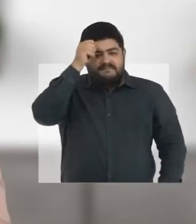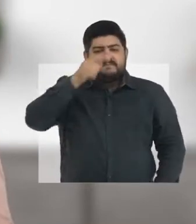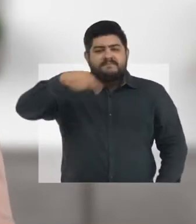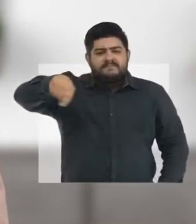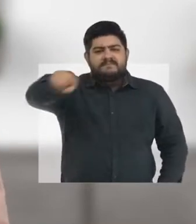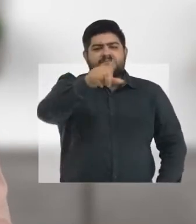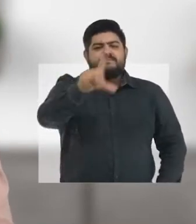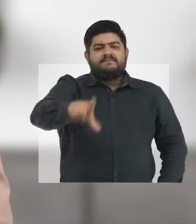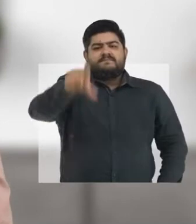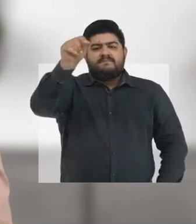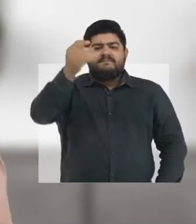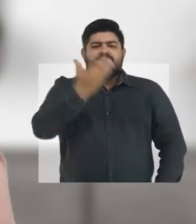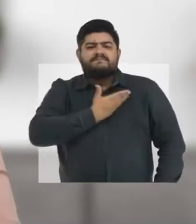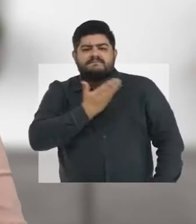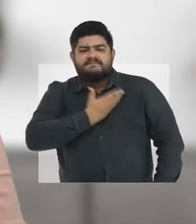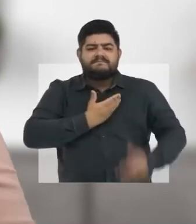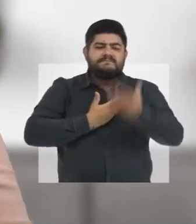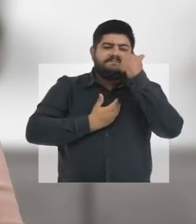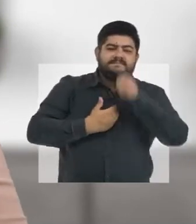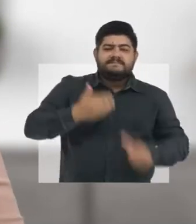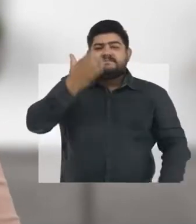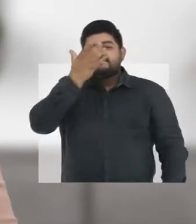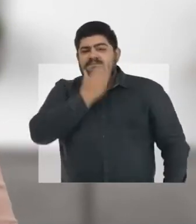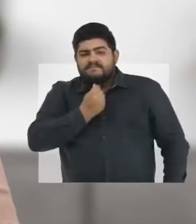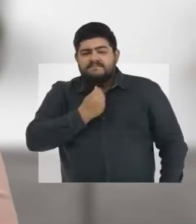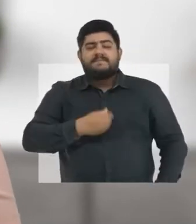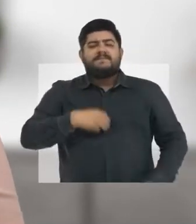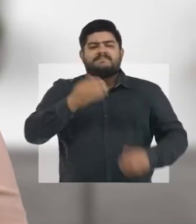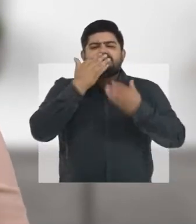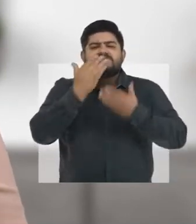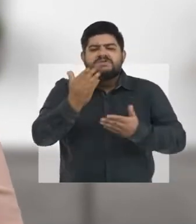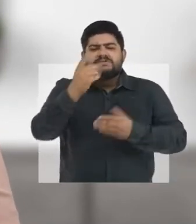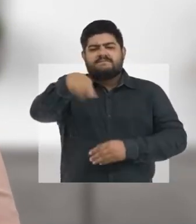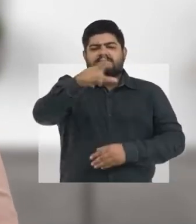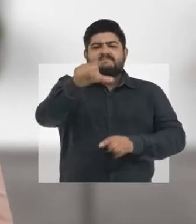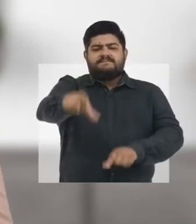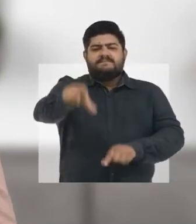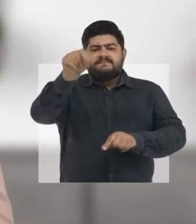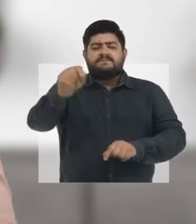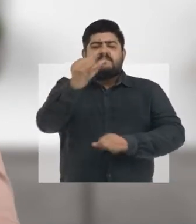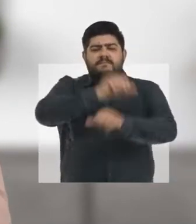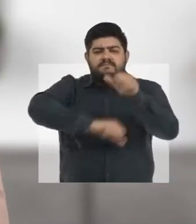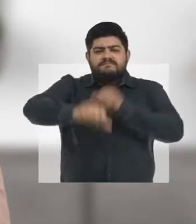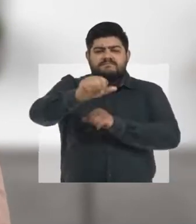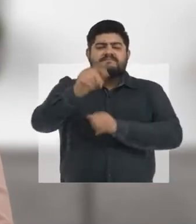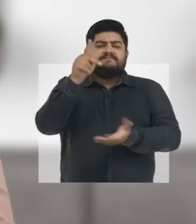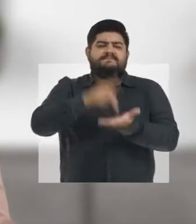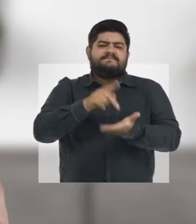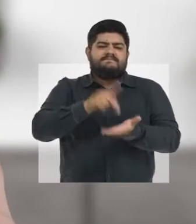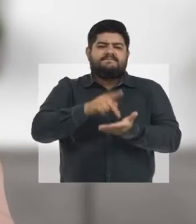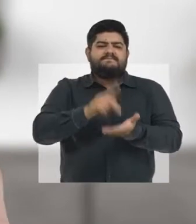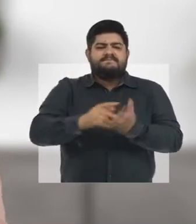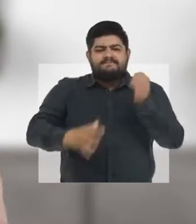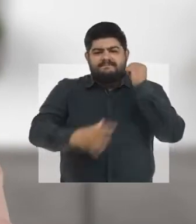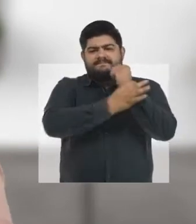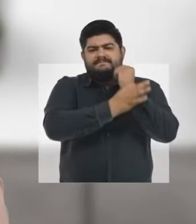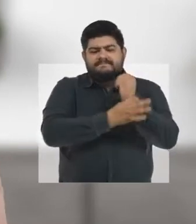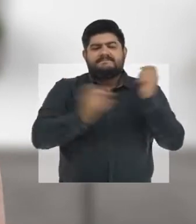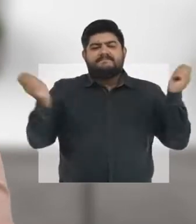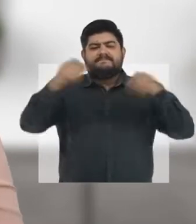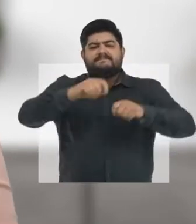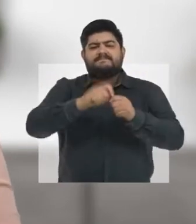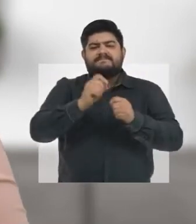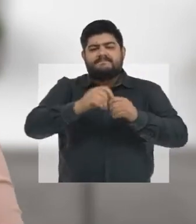você vai escolher meu amigo e minha amiga. E peço que escolham a mudança. Uma mudança segura, capaz de fazer